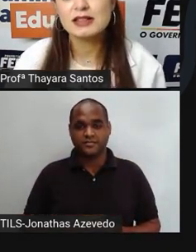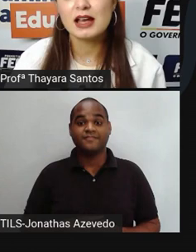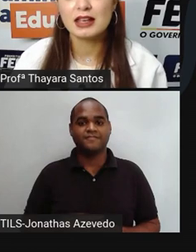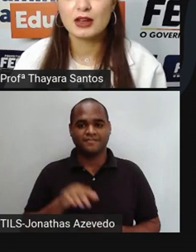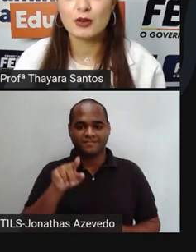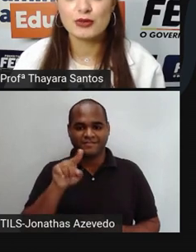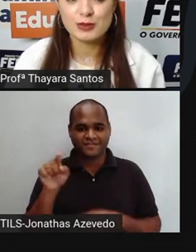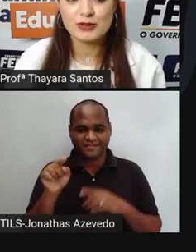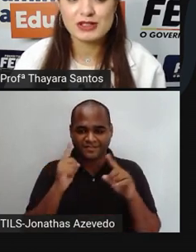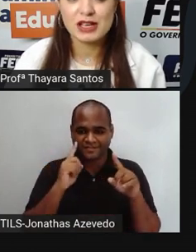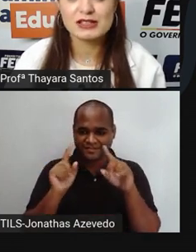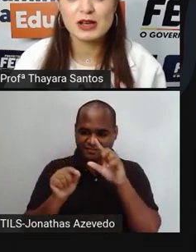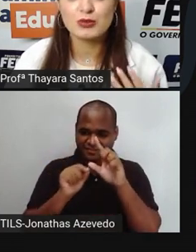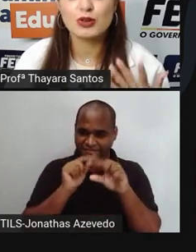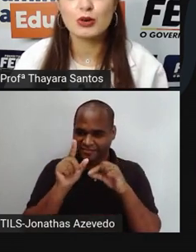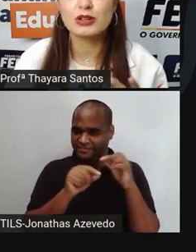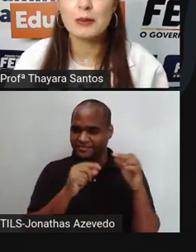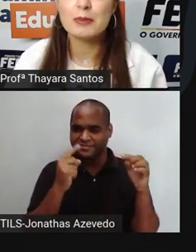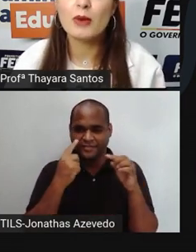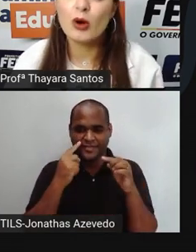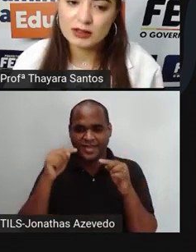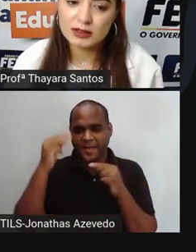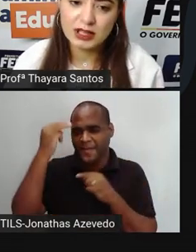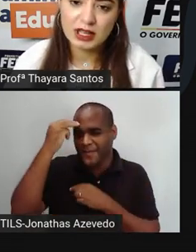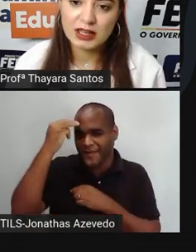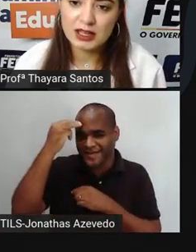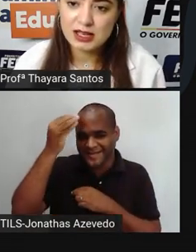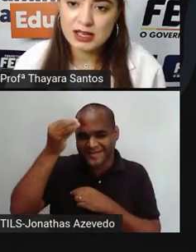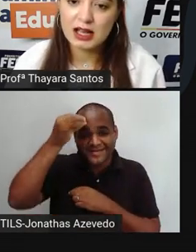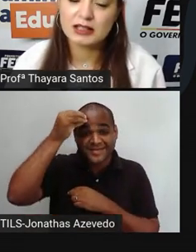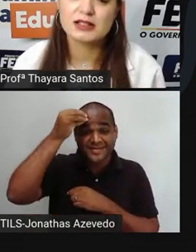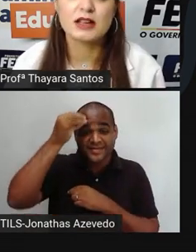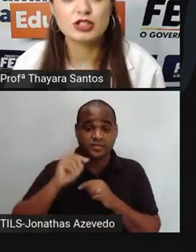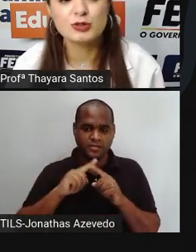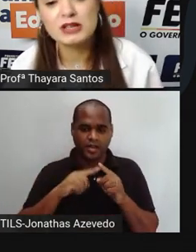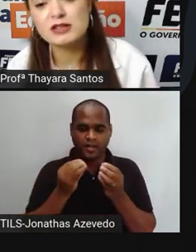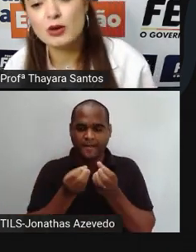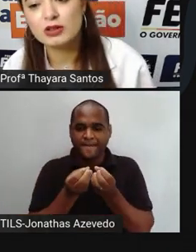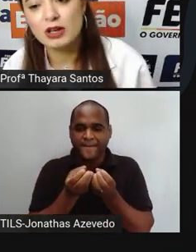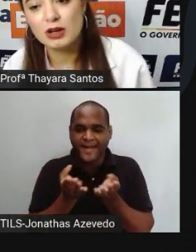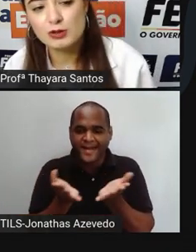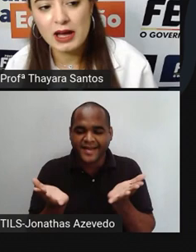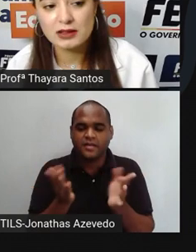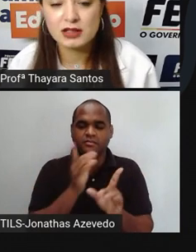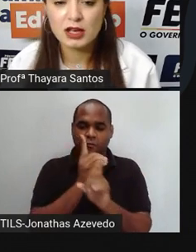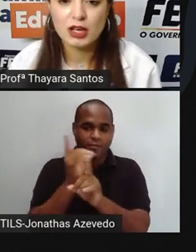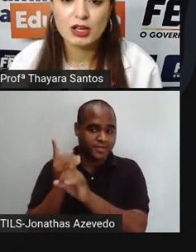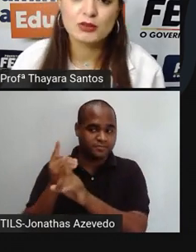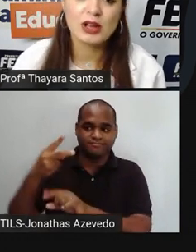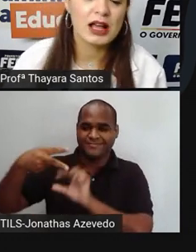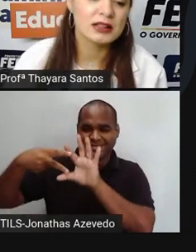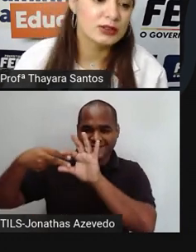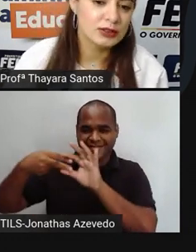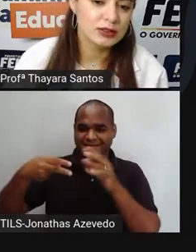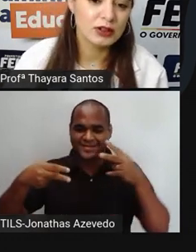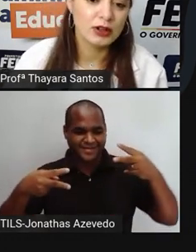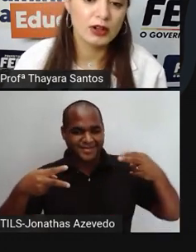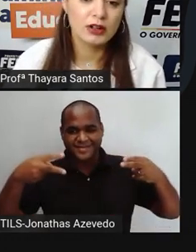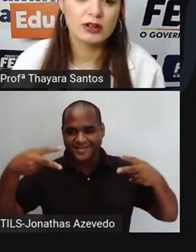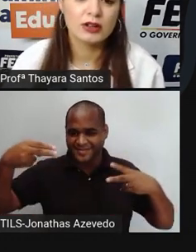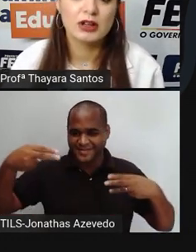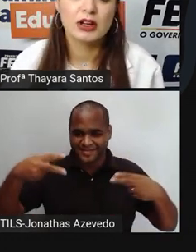Esse daqui que eu fiz para vocês é um jogo da memória. Tem aqui as cartas e a gente precisa encontrar os pares. De um lado,